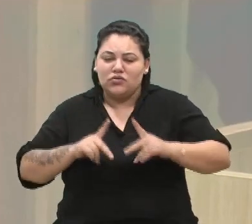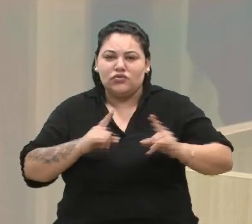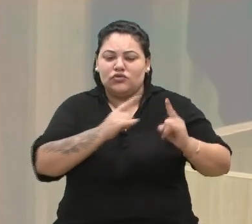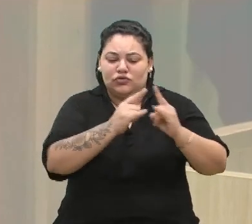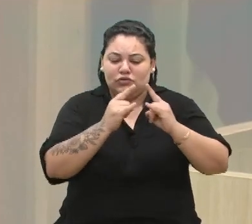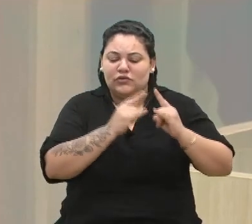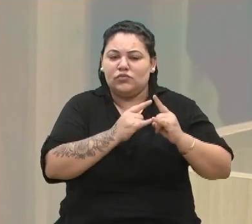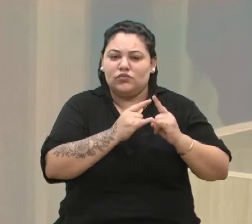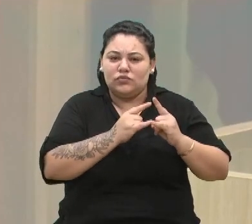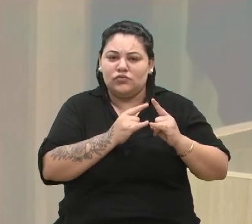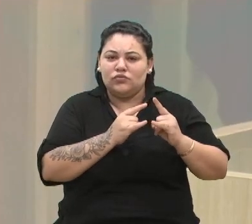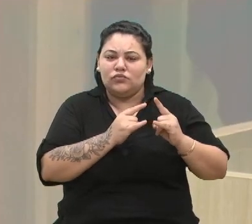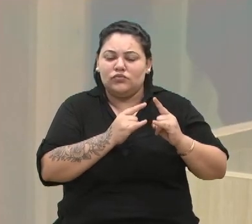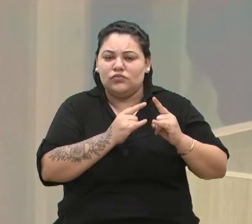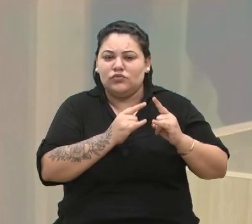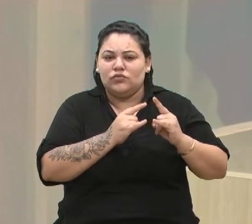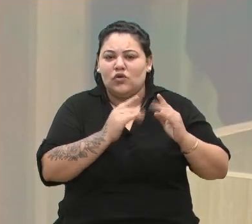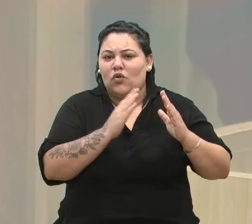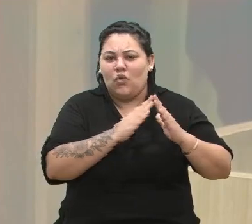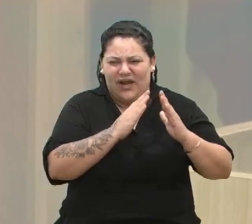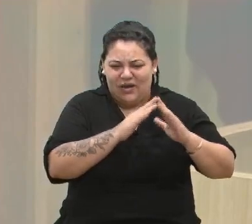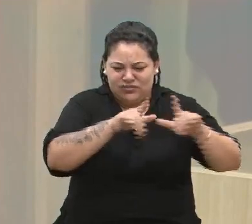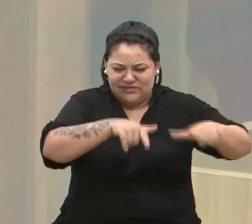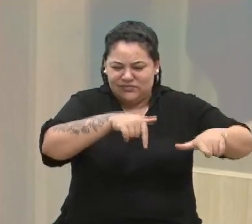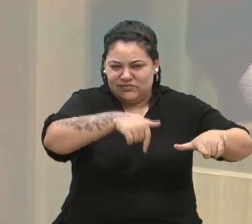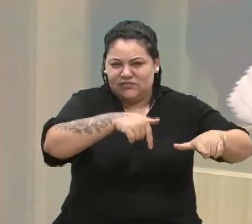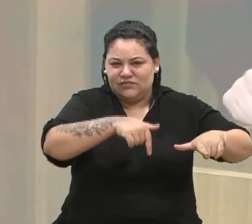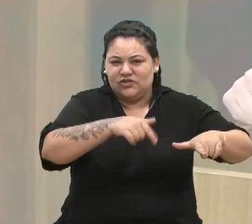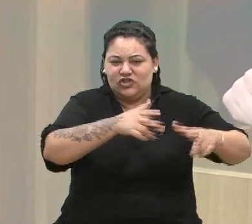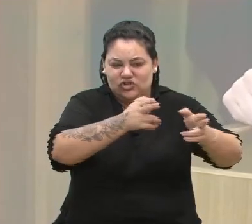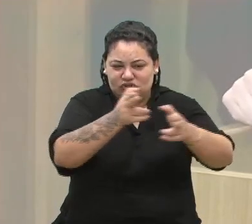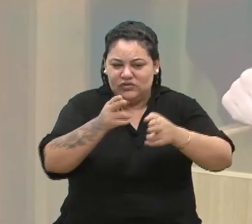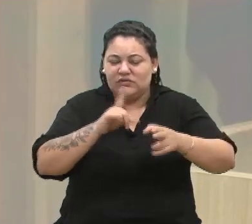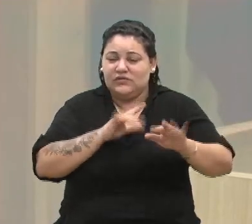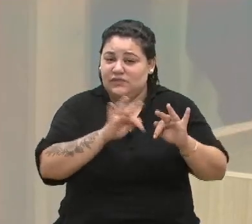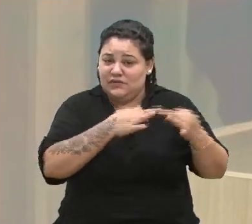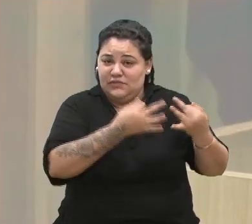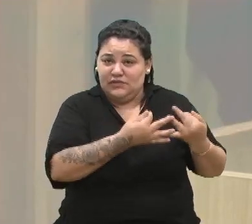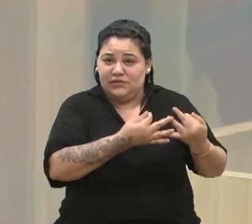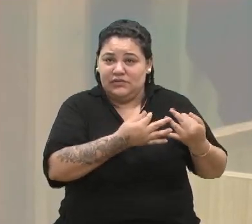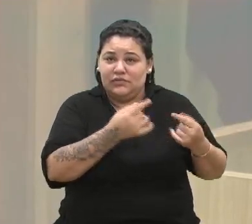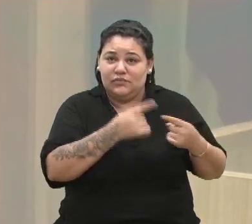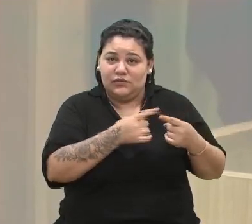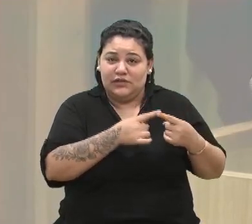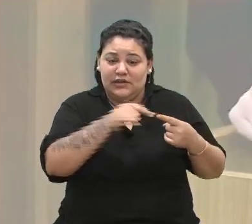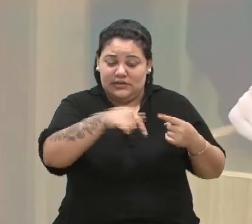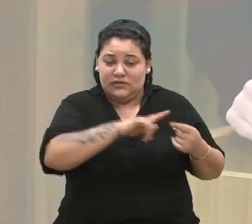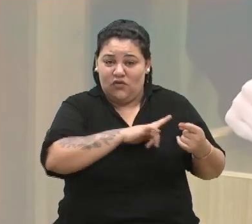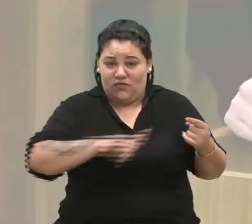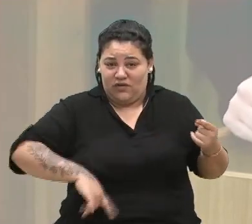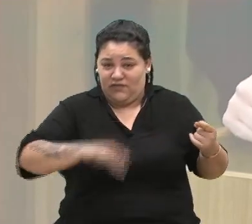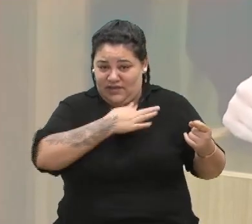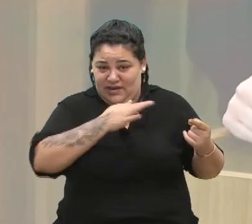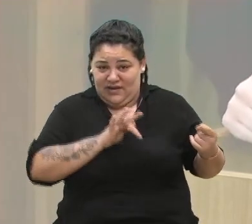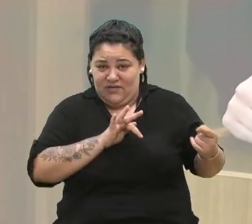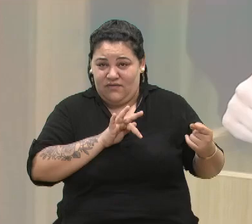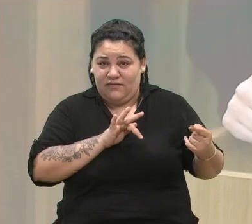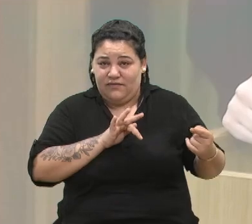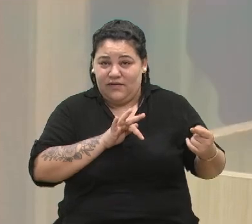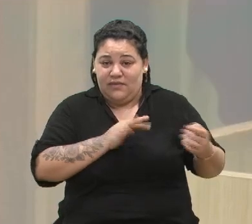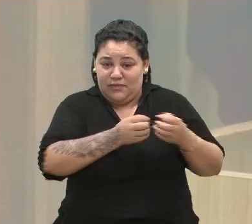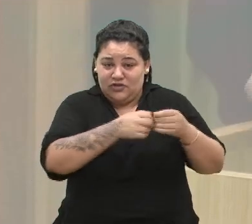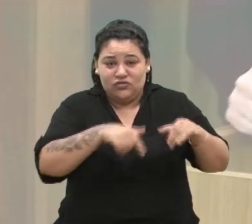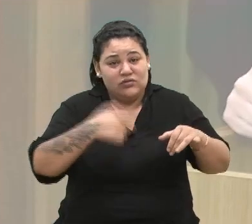famílias, porque se esse desgoverno federal ficar apertando, infelizmente eles vão ter que fechar a porta.